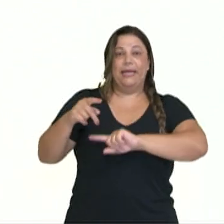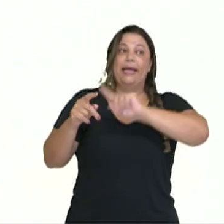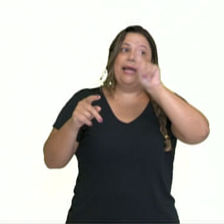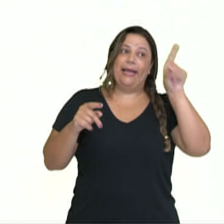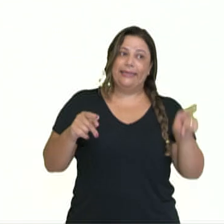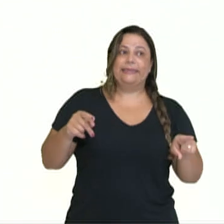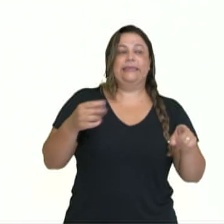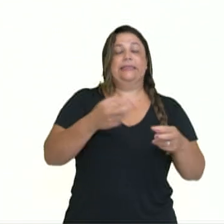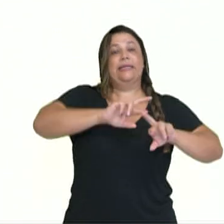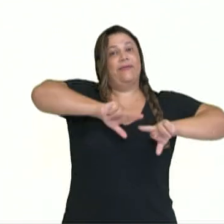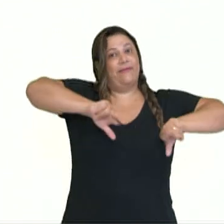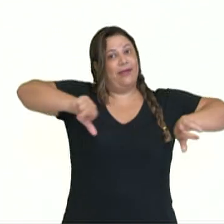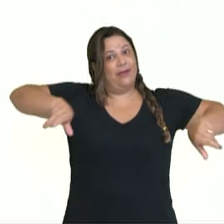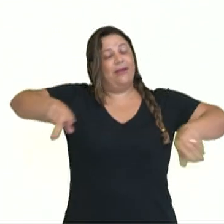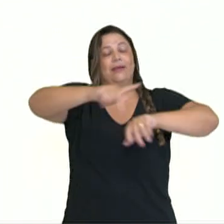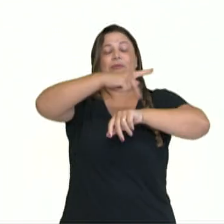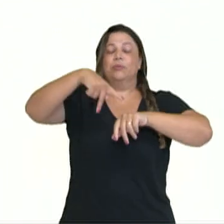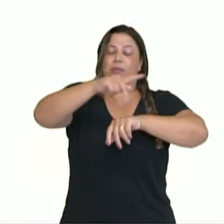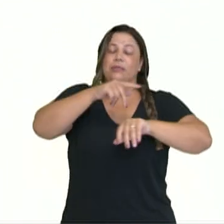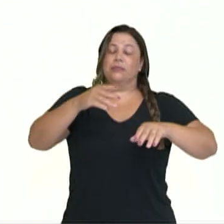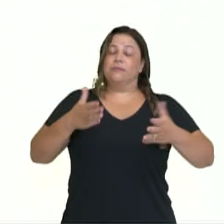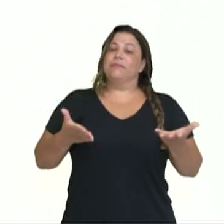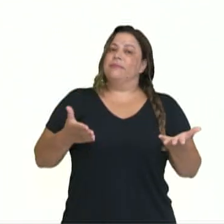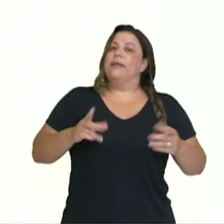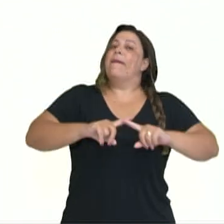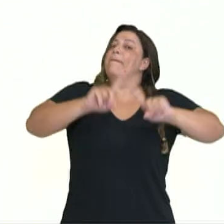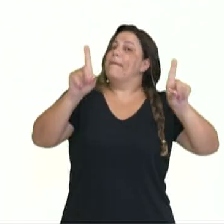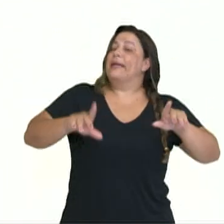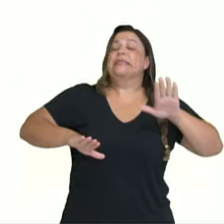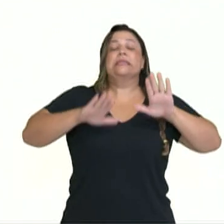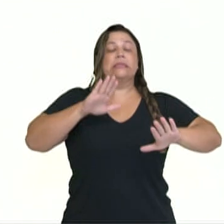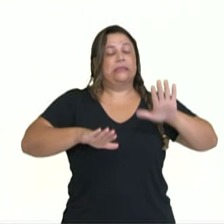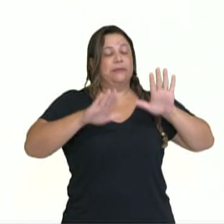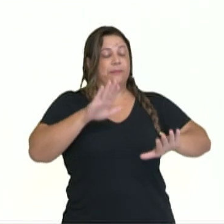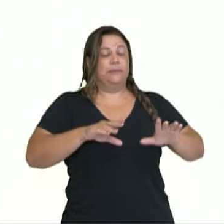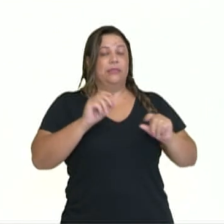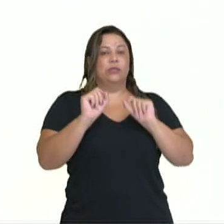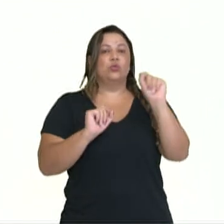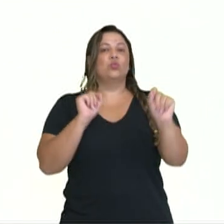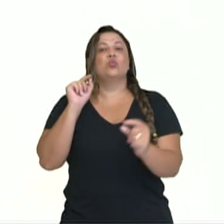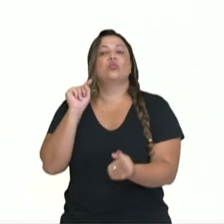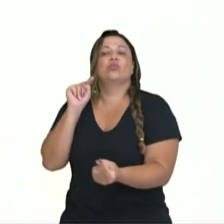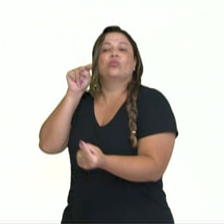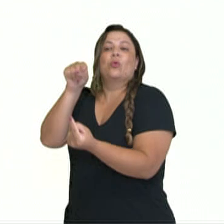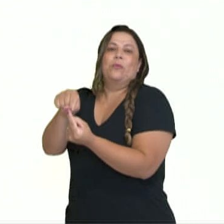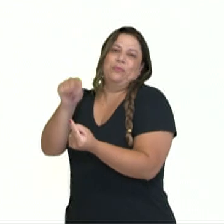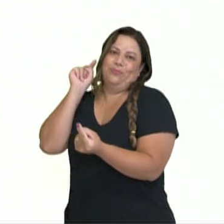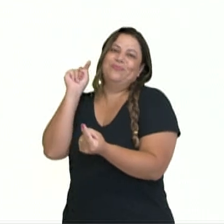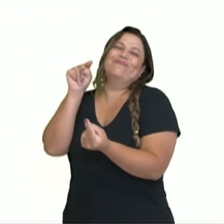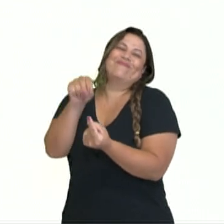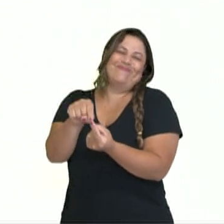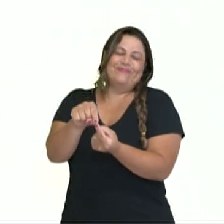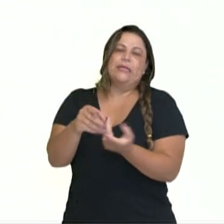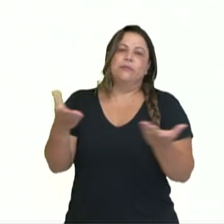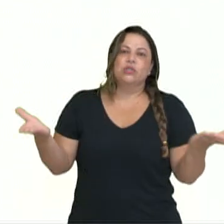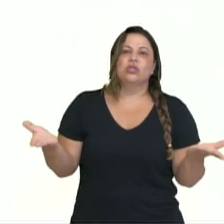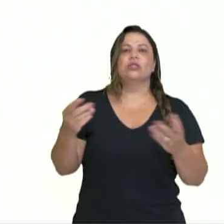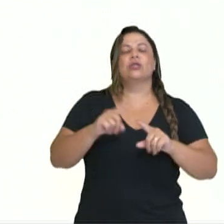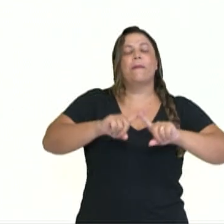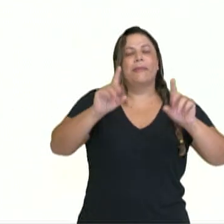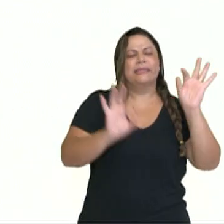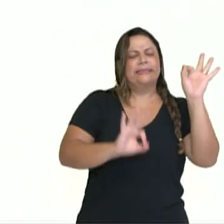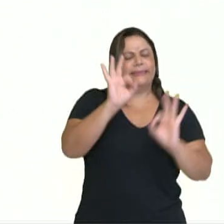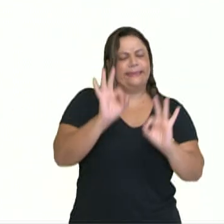que, claro, vai depender da singularidade, do que se tem como objetivo. Para que isso seja atingido, uma das grandes